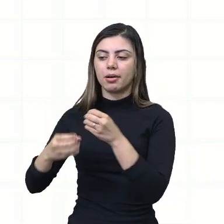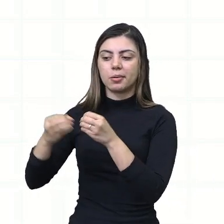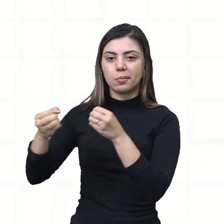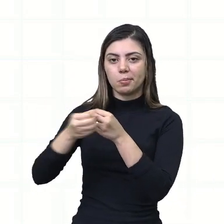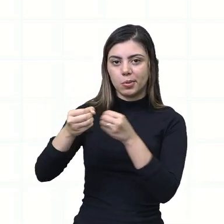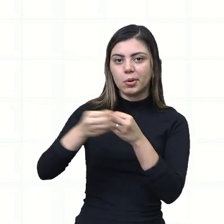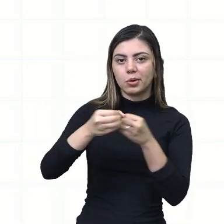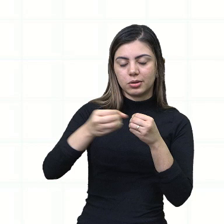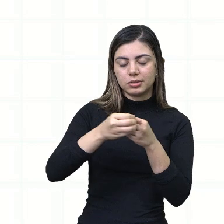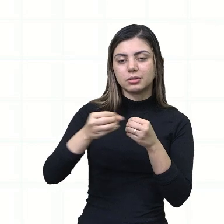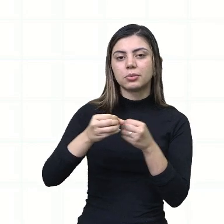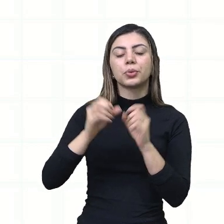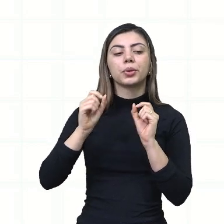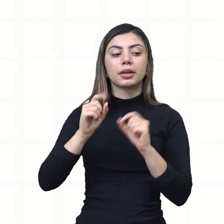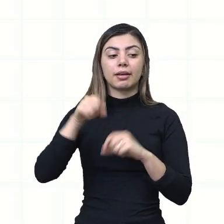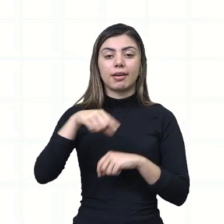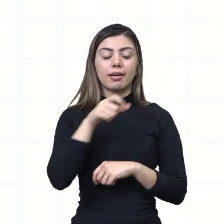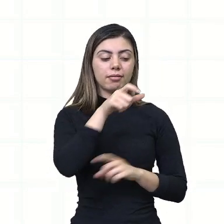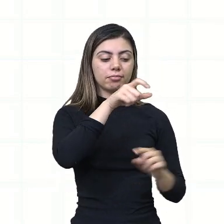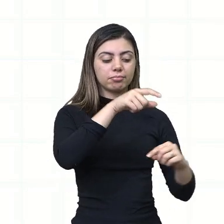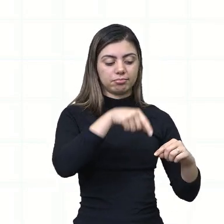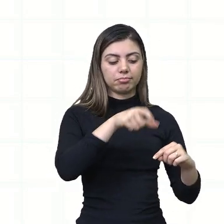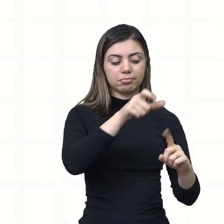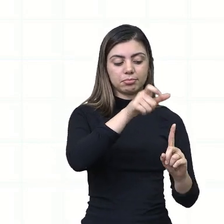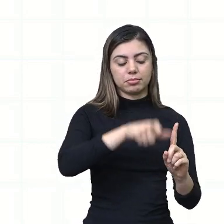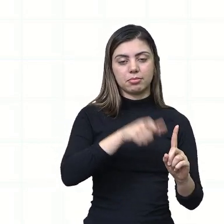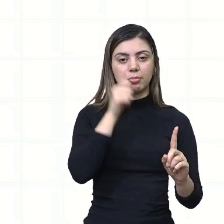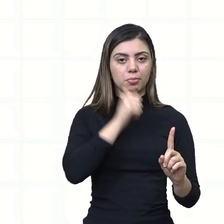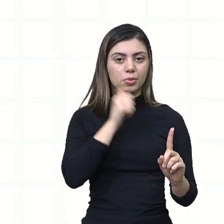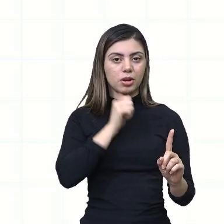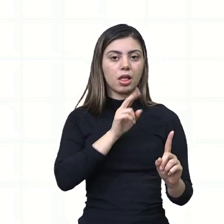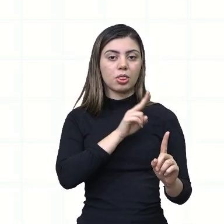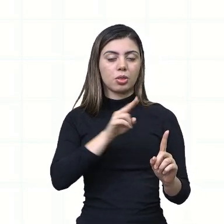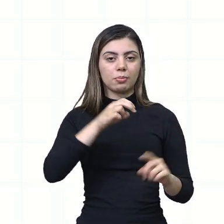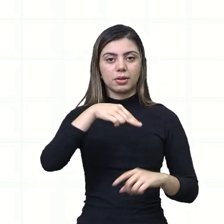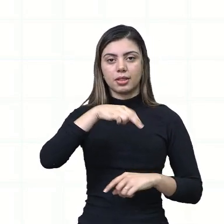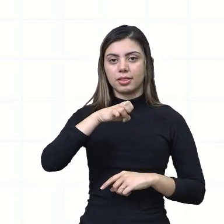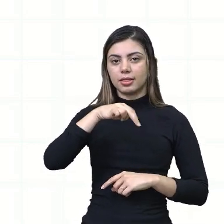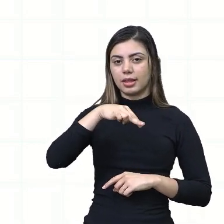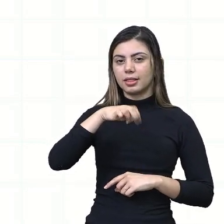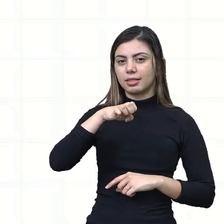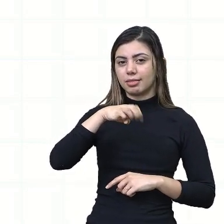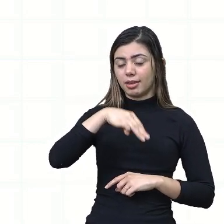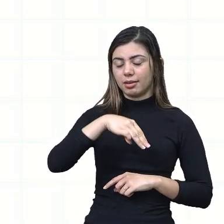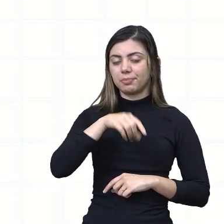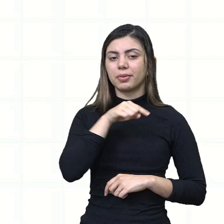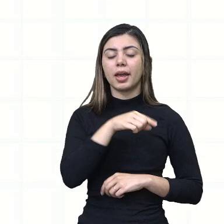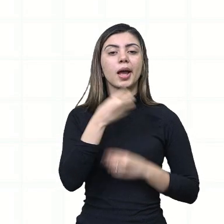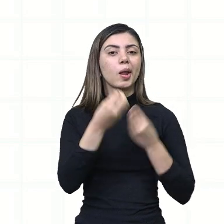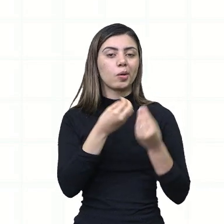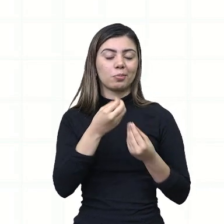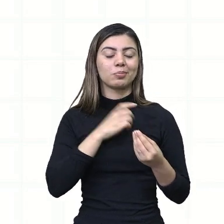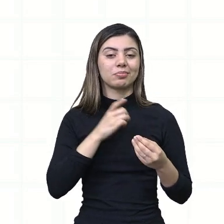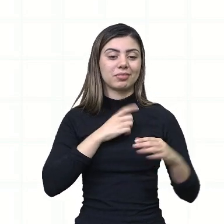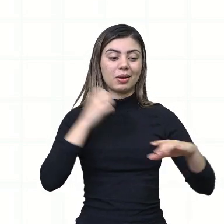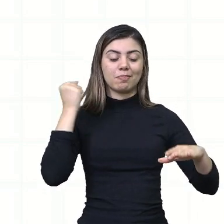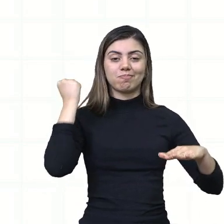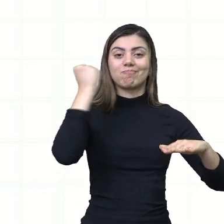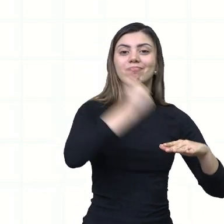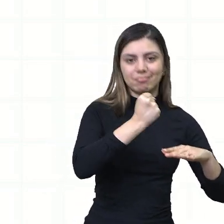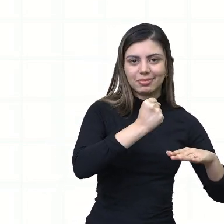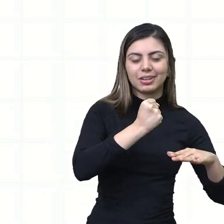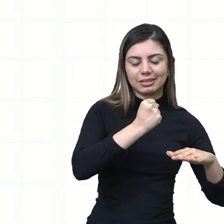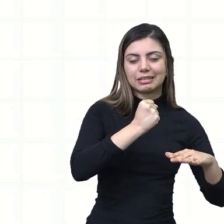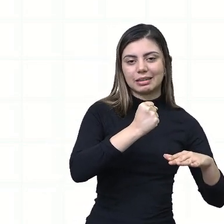próximos, trata-se de uma garota conhecida por neném. Ela foi assassinada